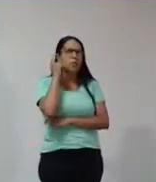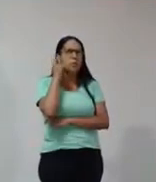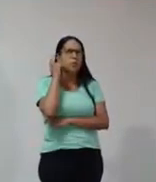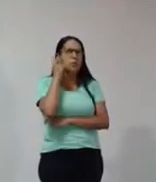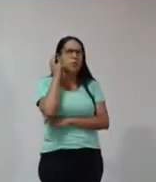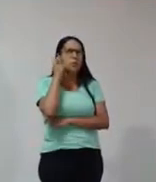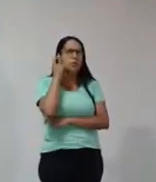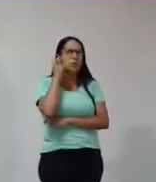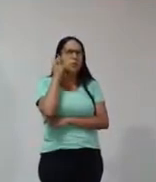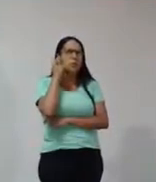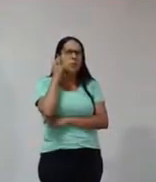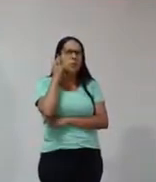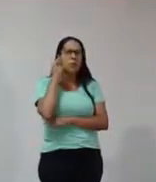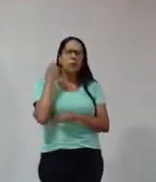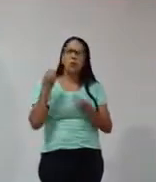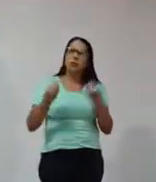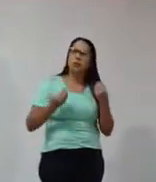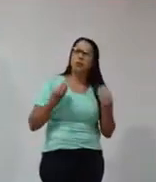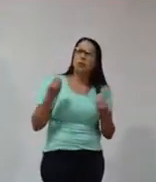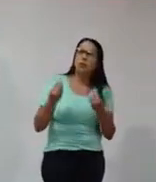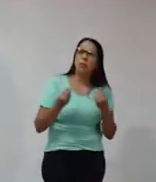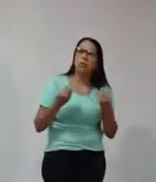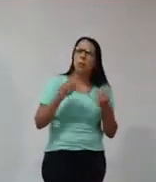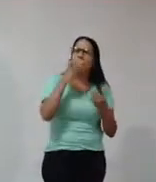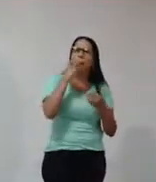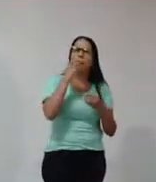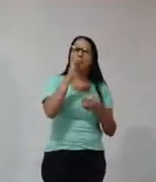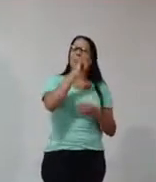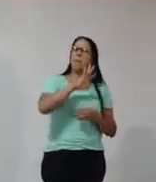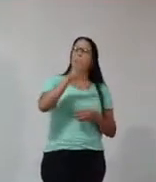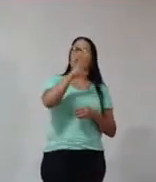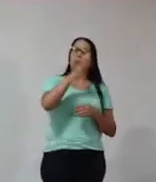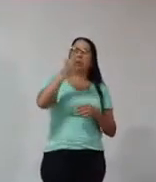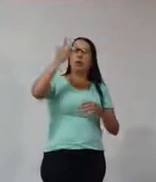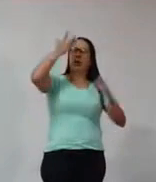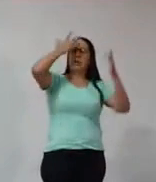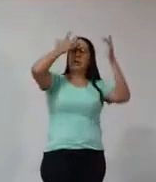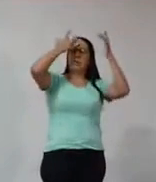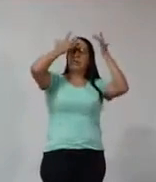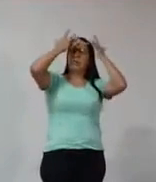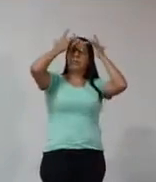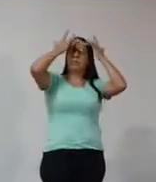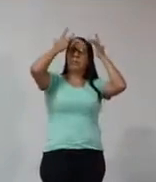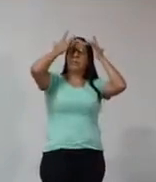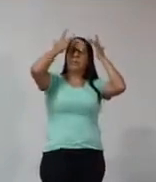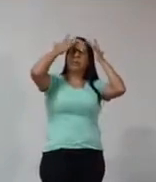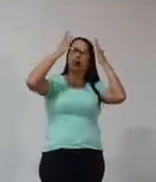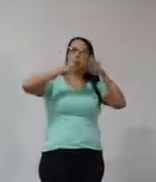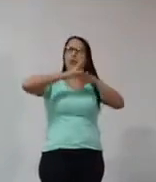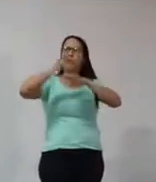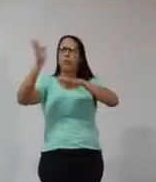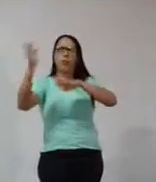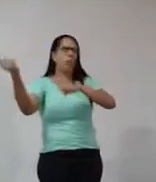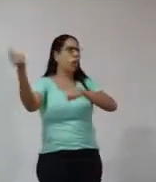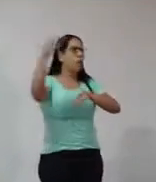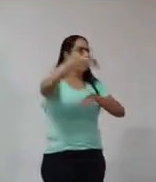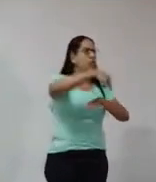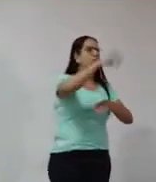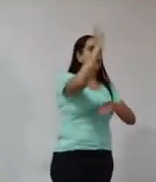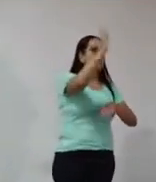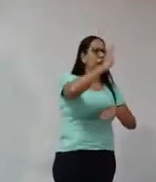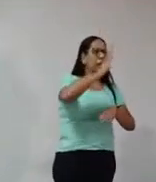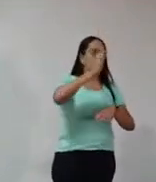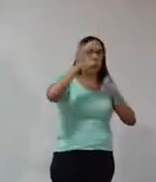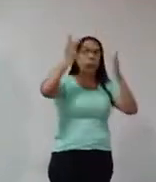Isso ficou como um imprinte para mim. Eu levei isso, voltei para o Brasil e comecei. E isso ficou,